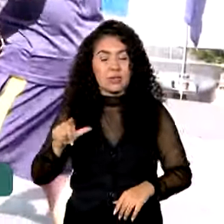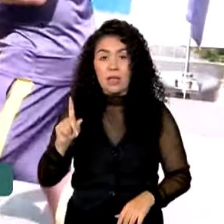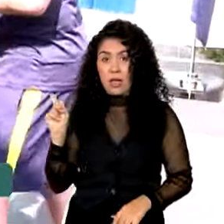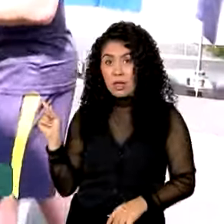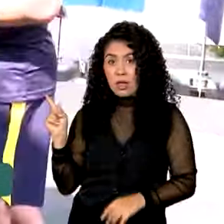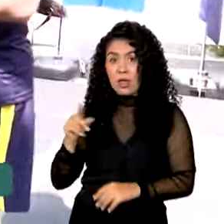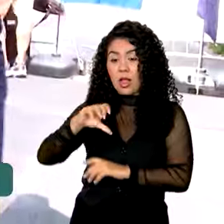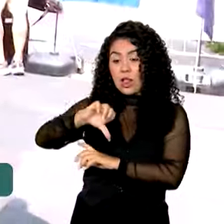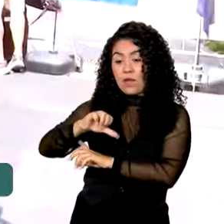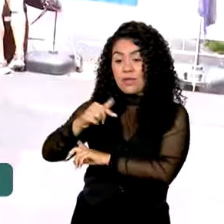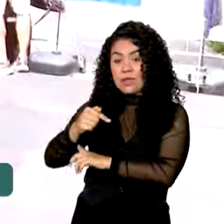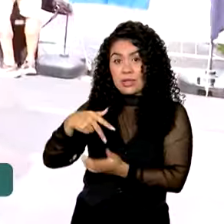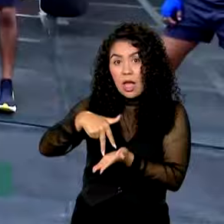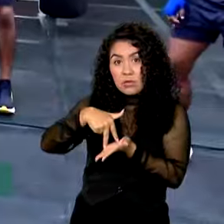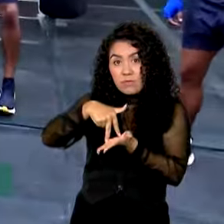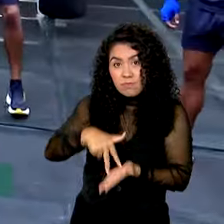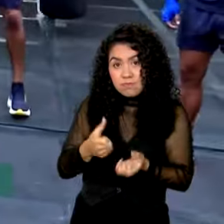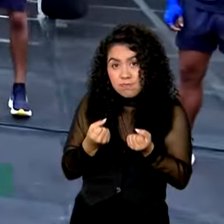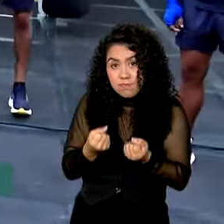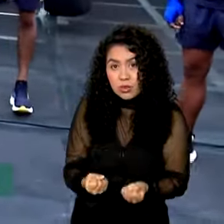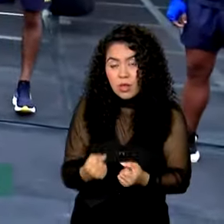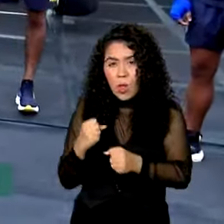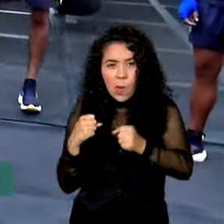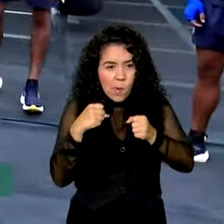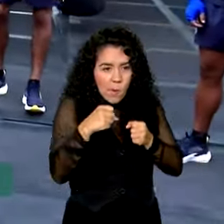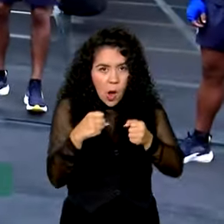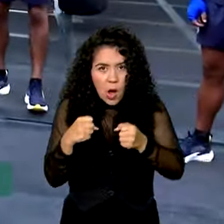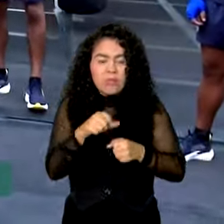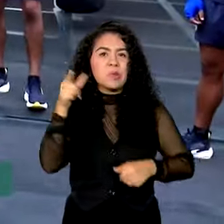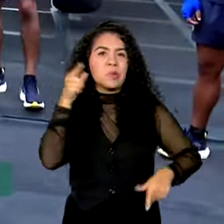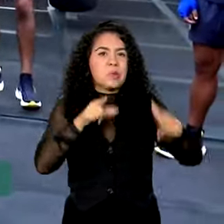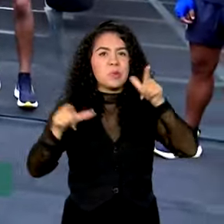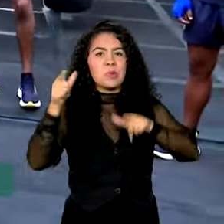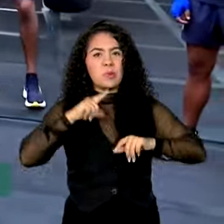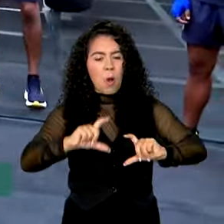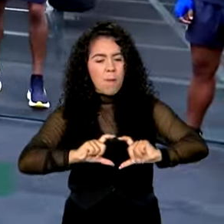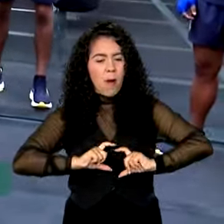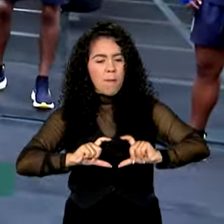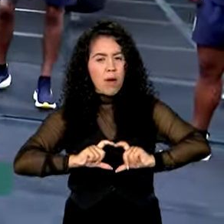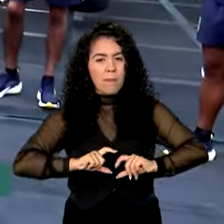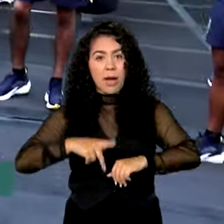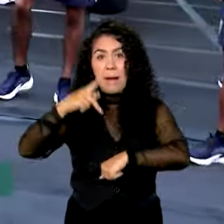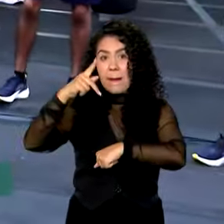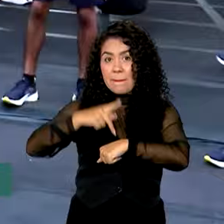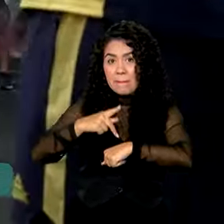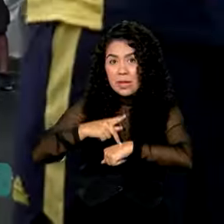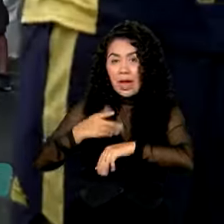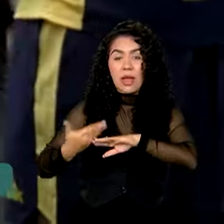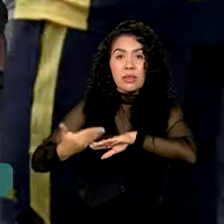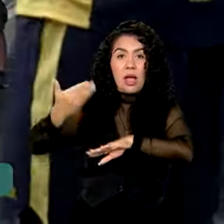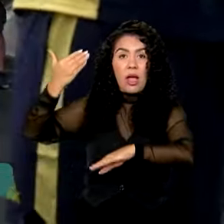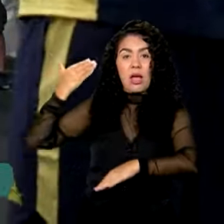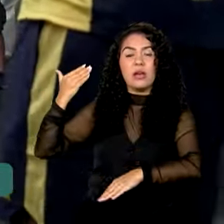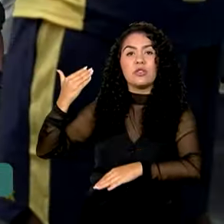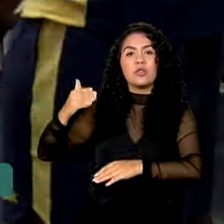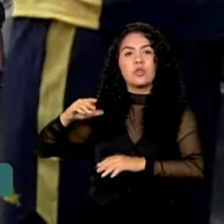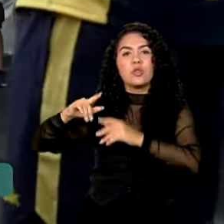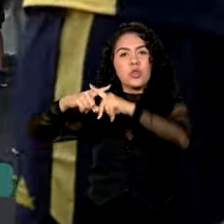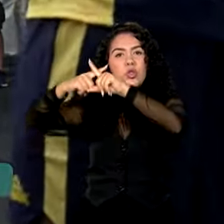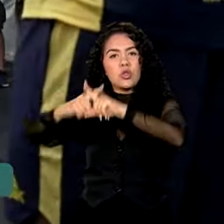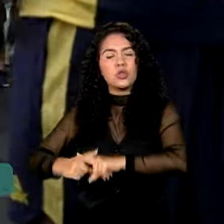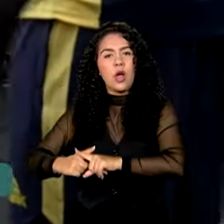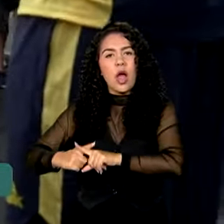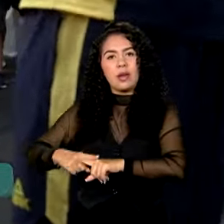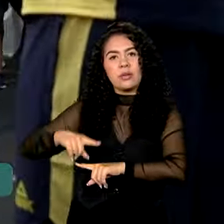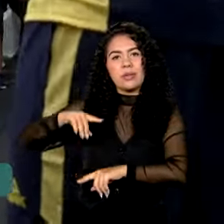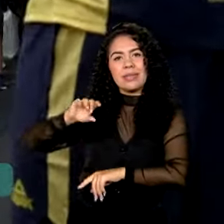97 quilos do boxe, já teve conquistas importantes na carreira, como a prata nos Jogos Pan-Americanos de Santiago em